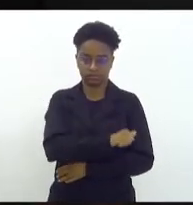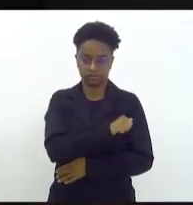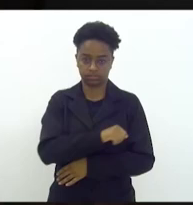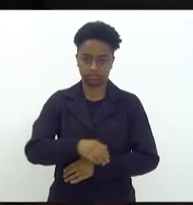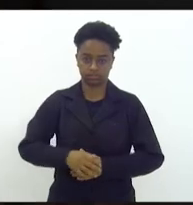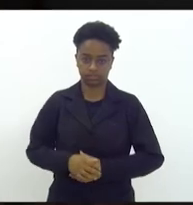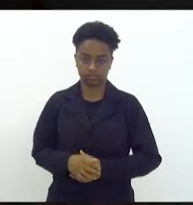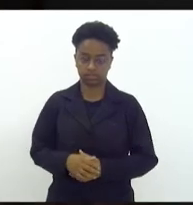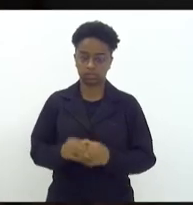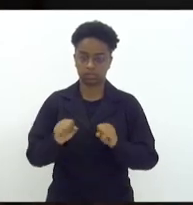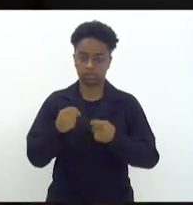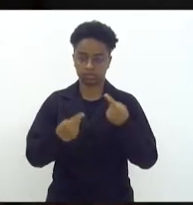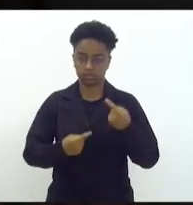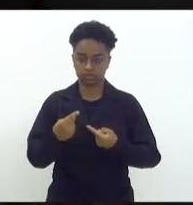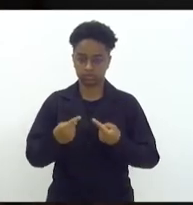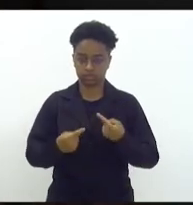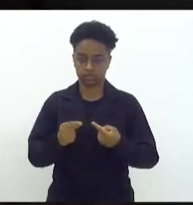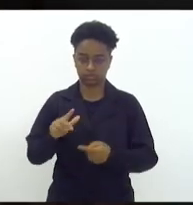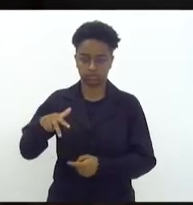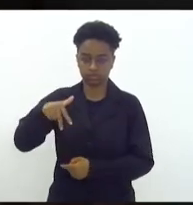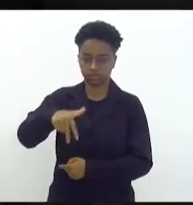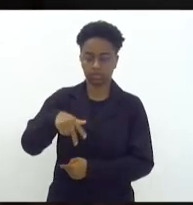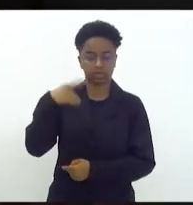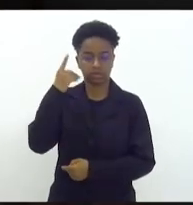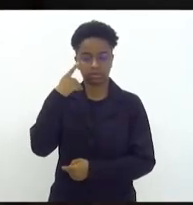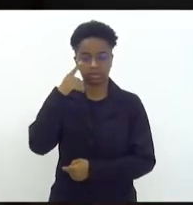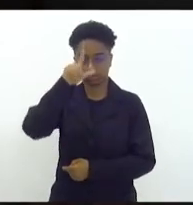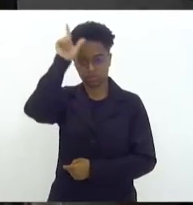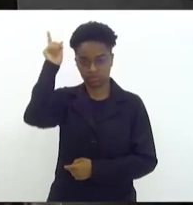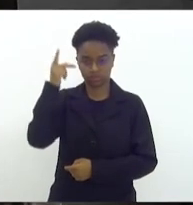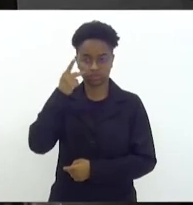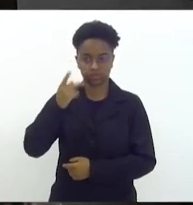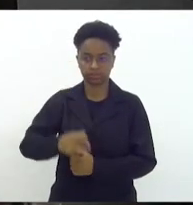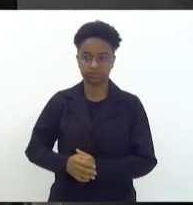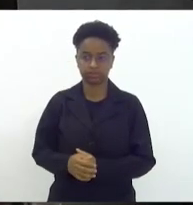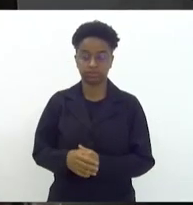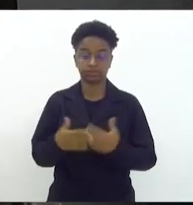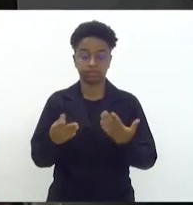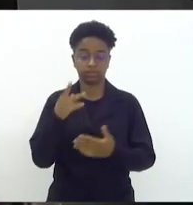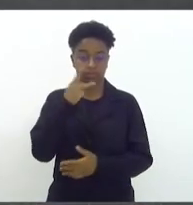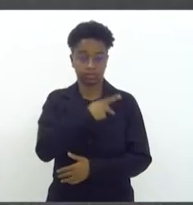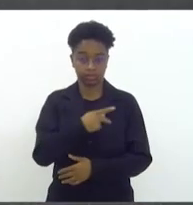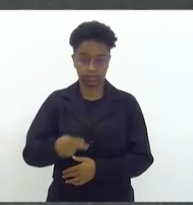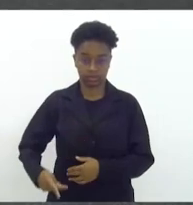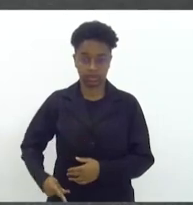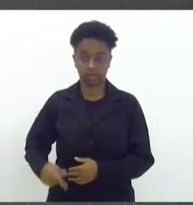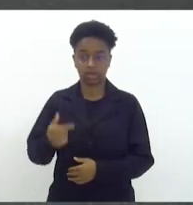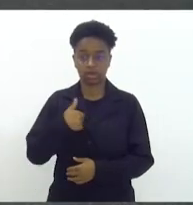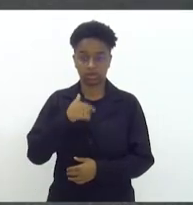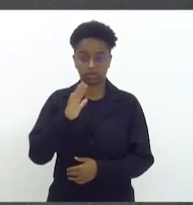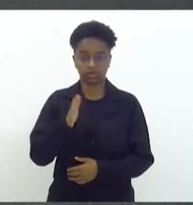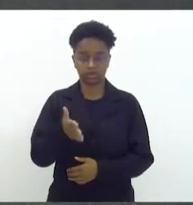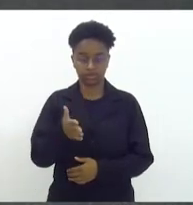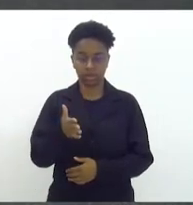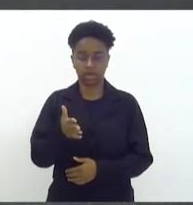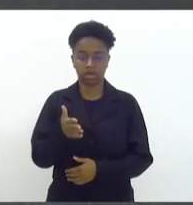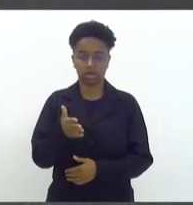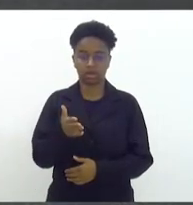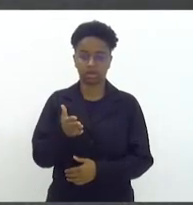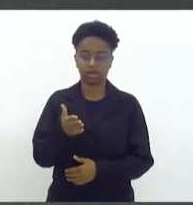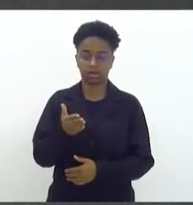Em discussão, para discutir, deputado Luiz Paulo. Sra. Presidente, eu já fiz essa ponderação